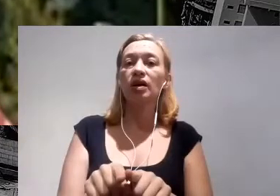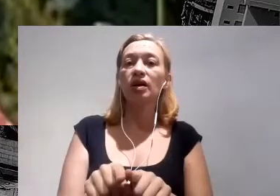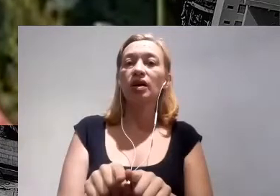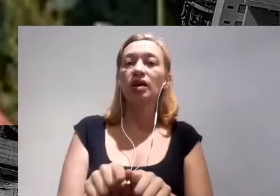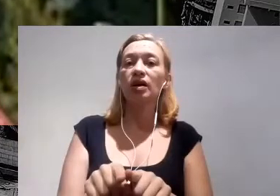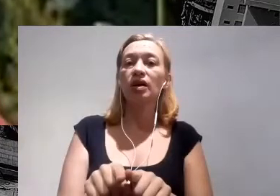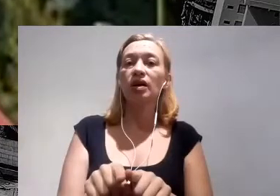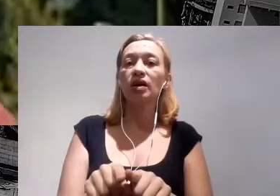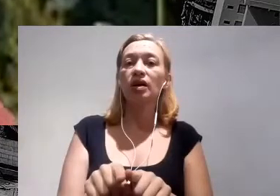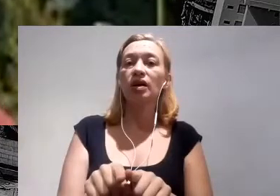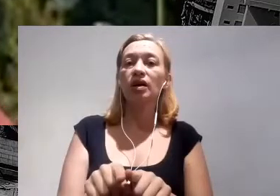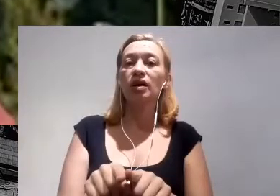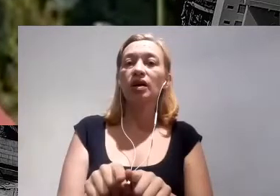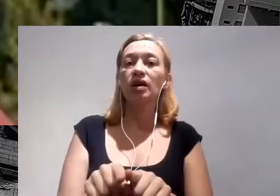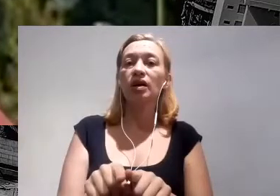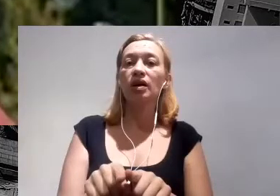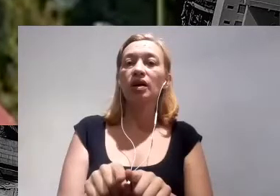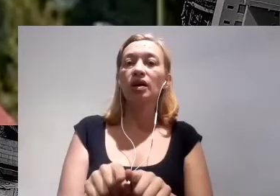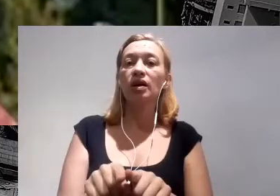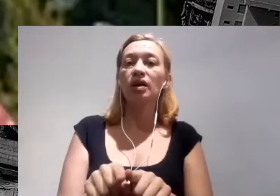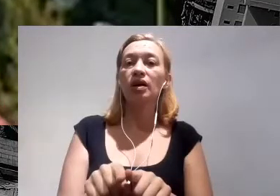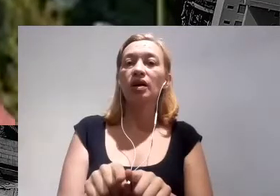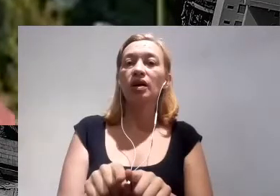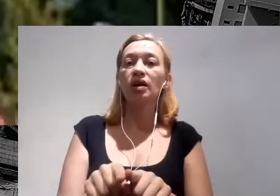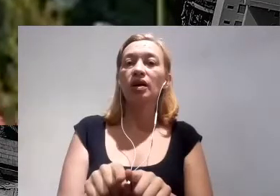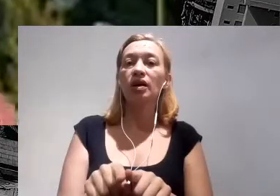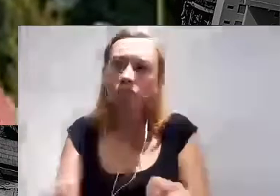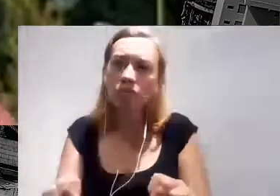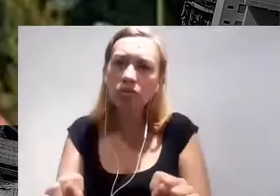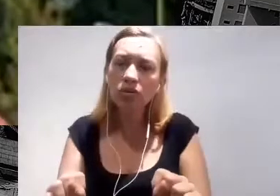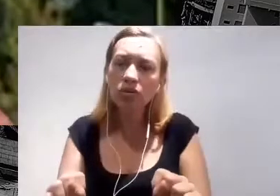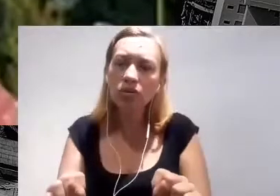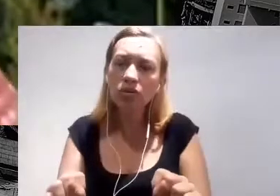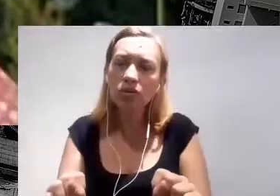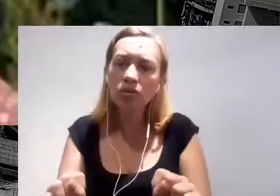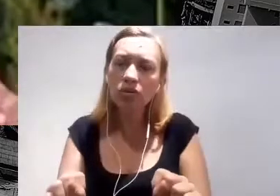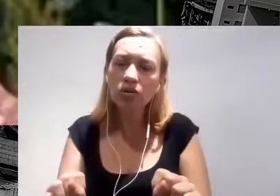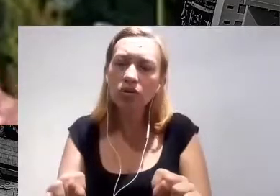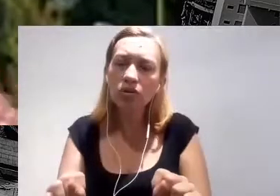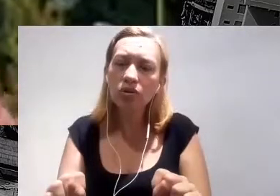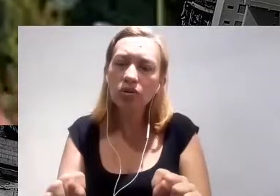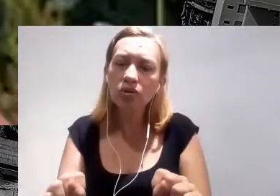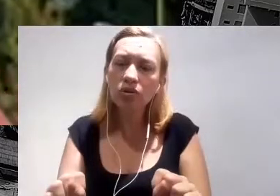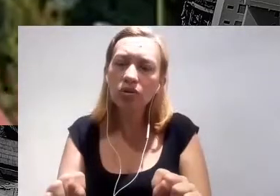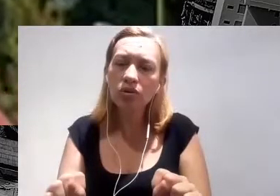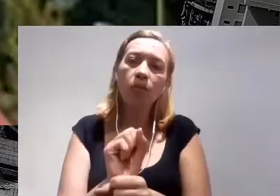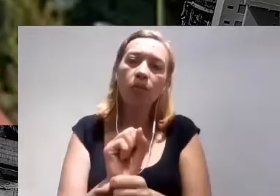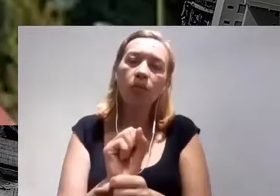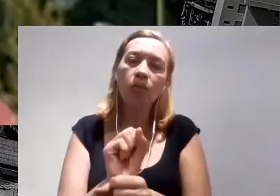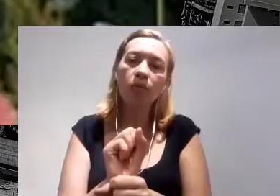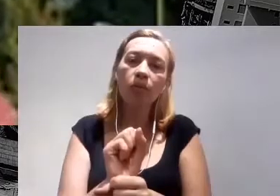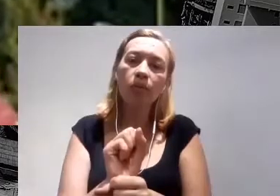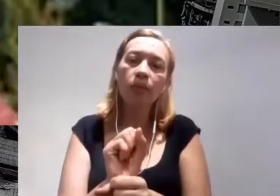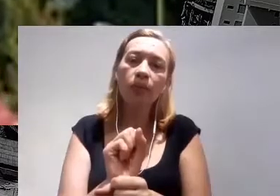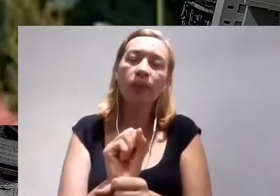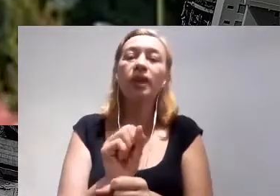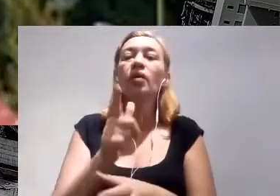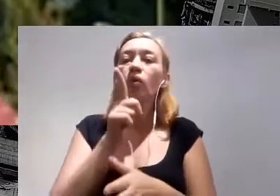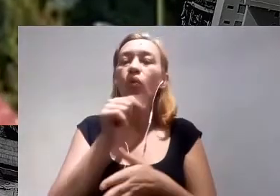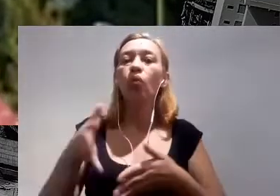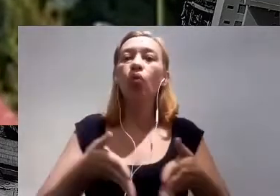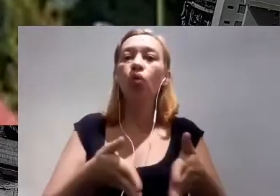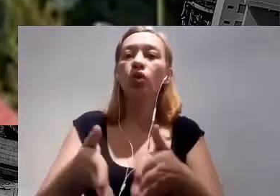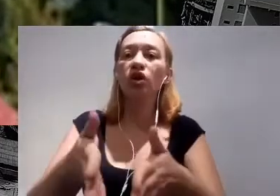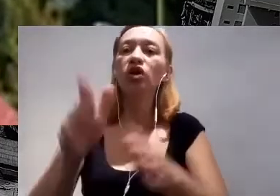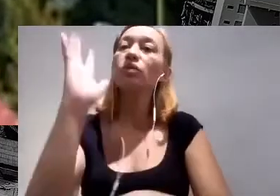gerar mais valor. É o nome, o projeto Bacias e Florestas, os rios, as florestas, eles fornecem